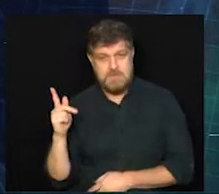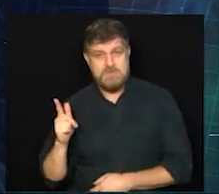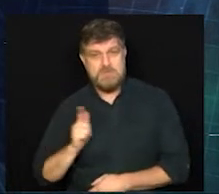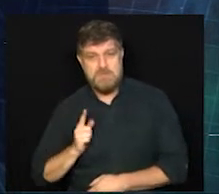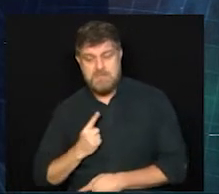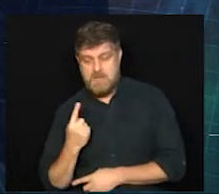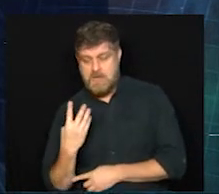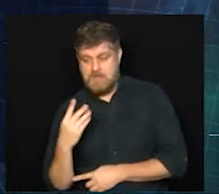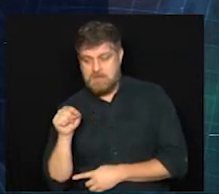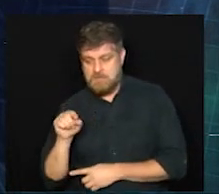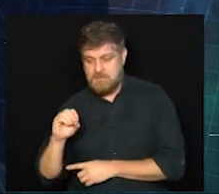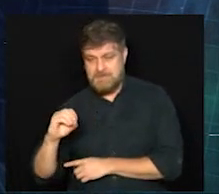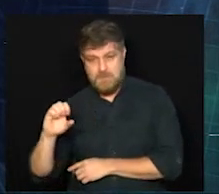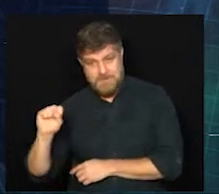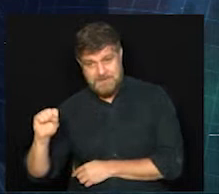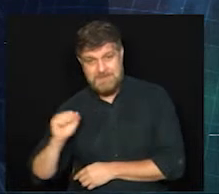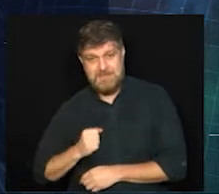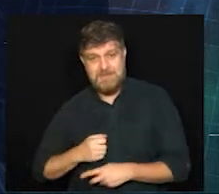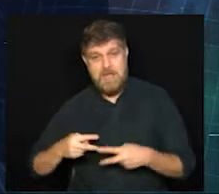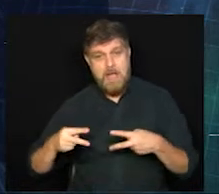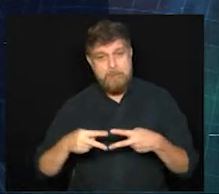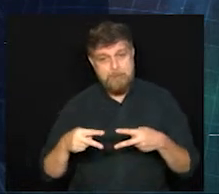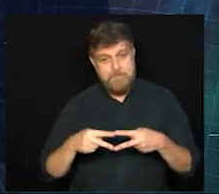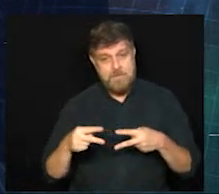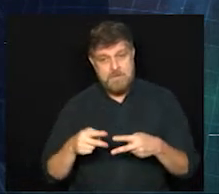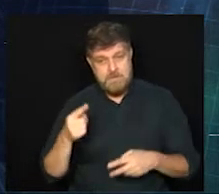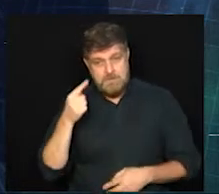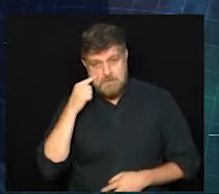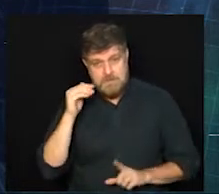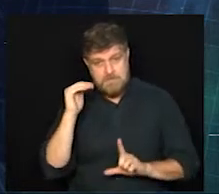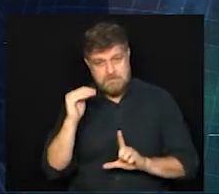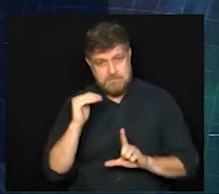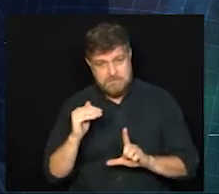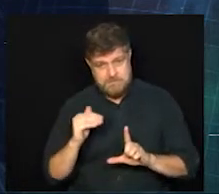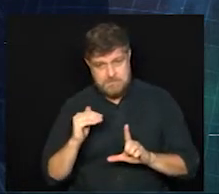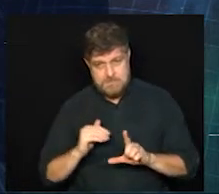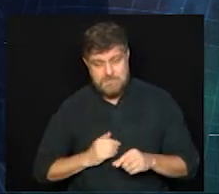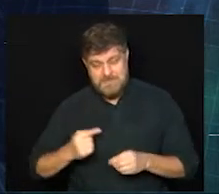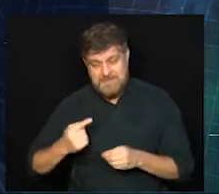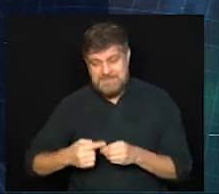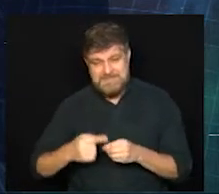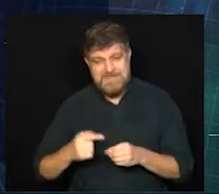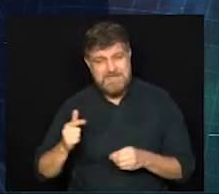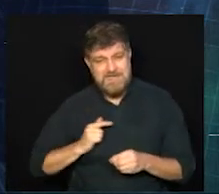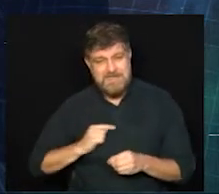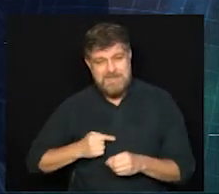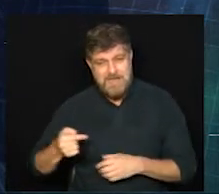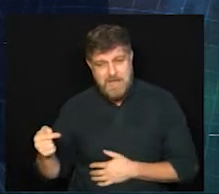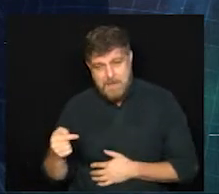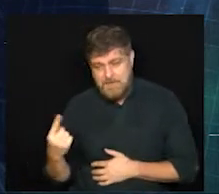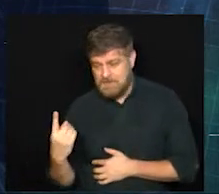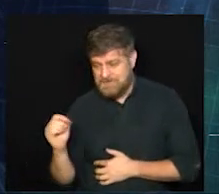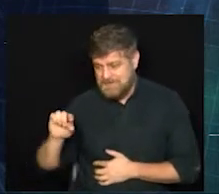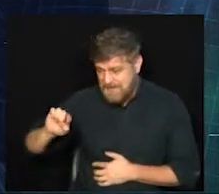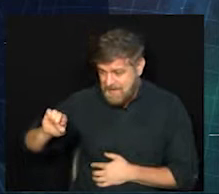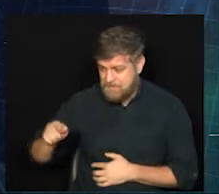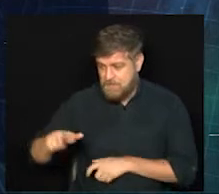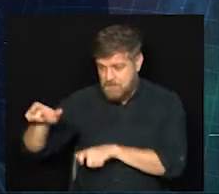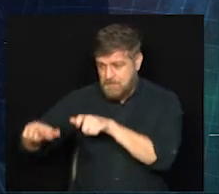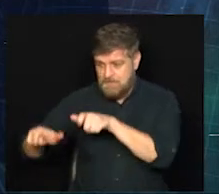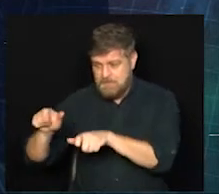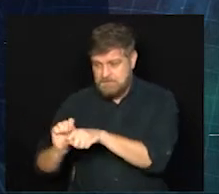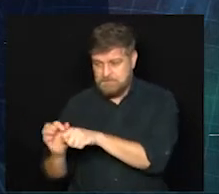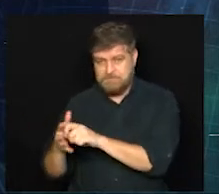80. Paulínia, 11 mil, 986. E, na sequência, municípios com menos de 10 mil casos da doença.